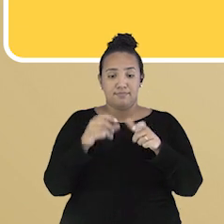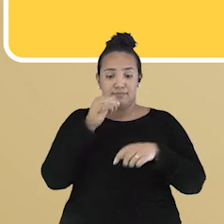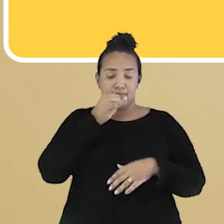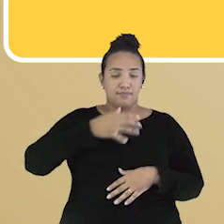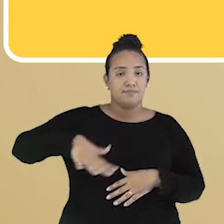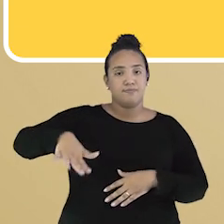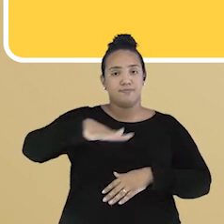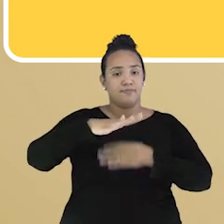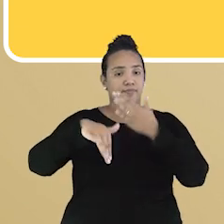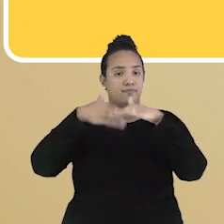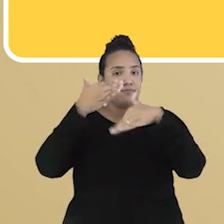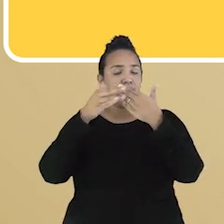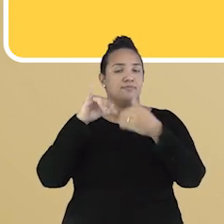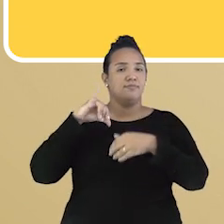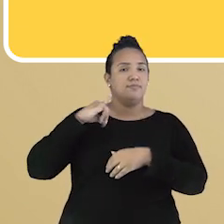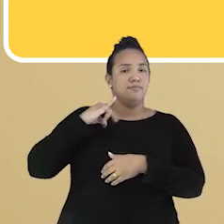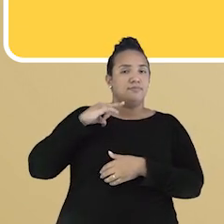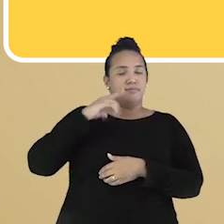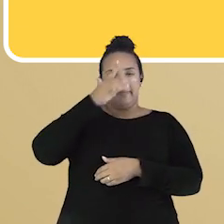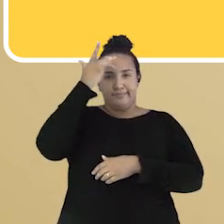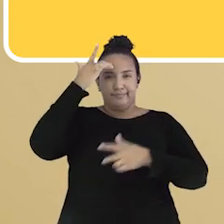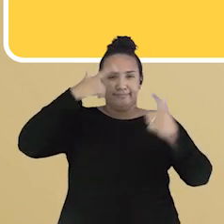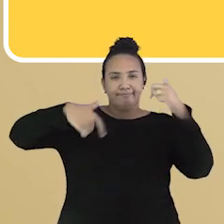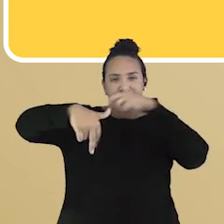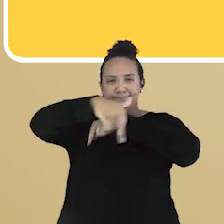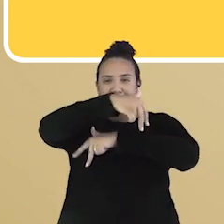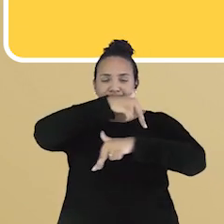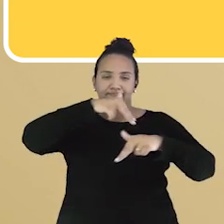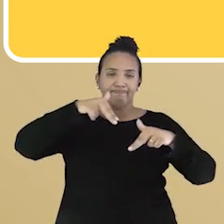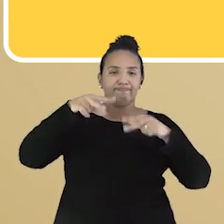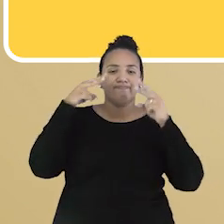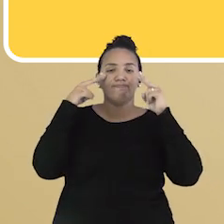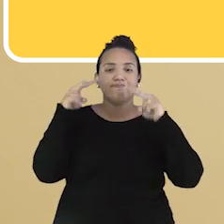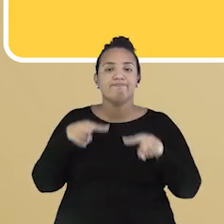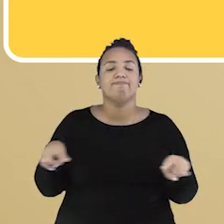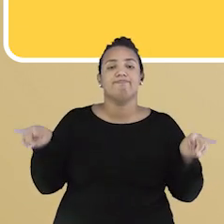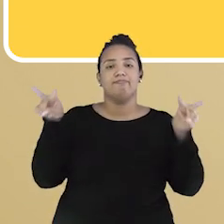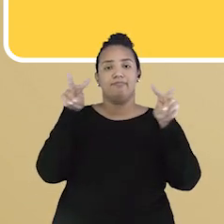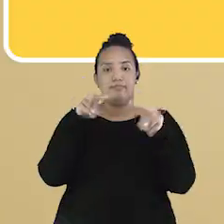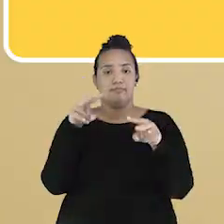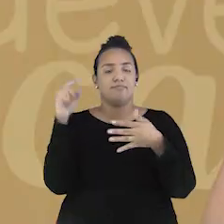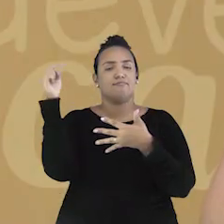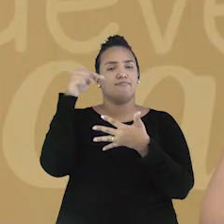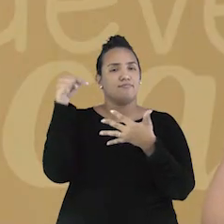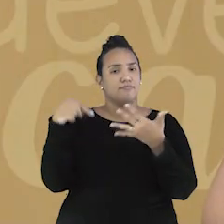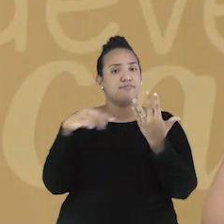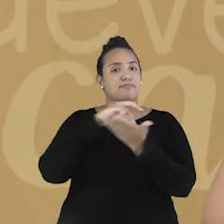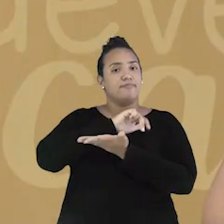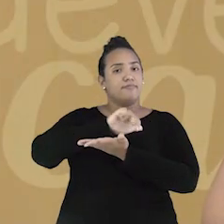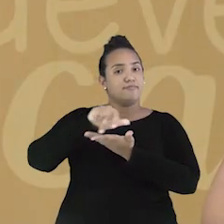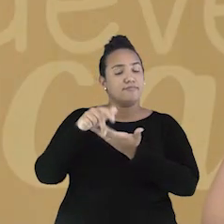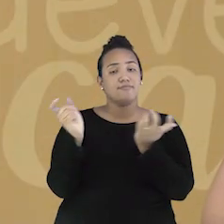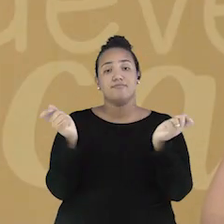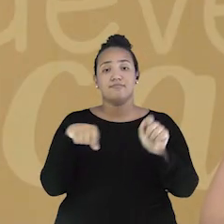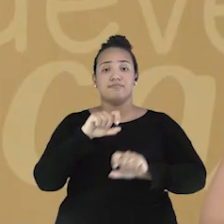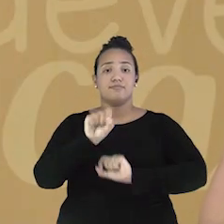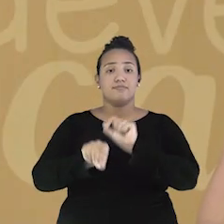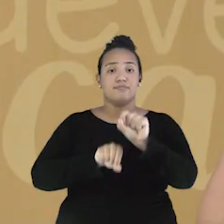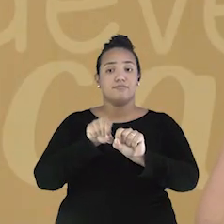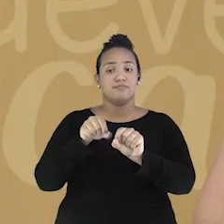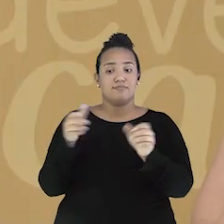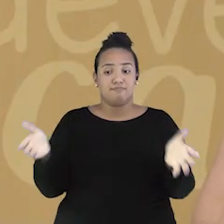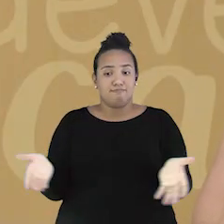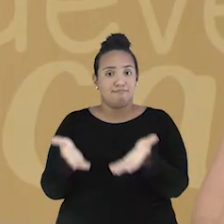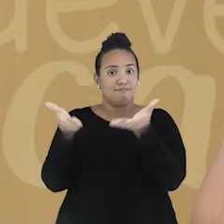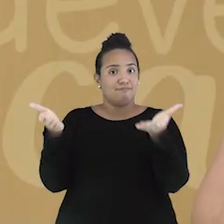como desenvolvimento do lugar, movimento, fácil acesso, visibilidade, dentre outros, possibilitam maiores chances